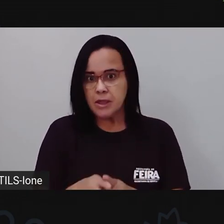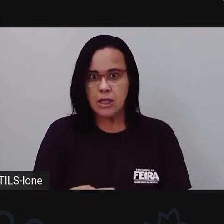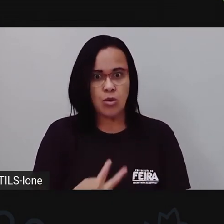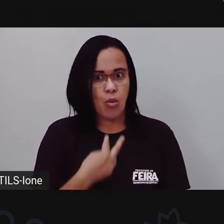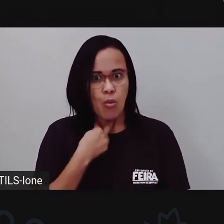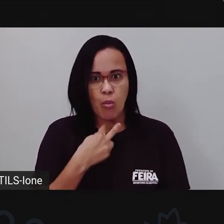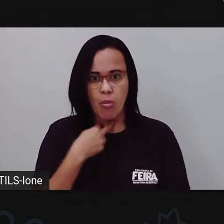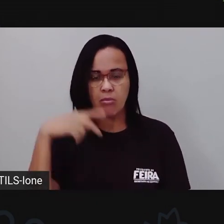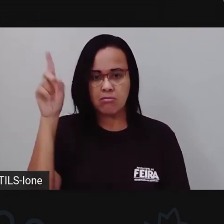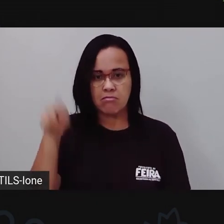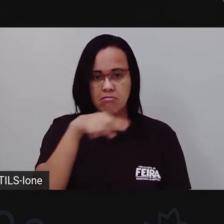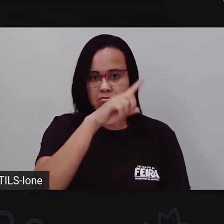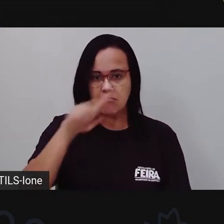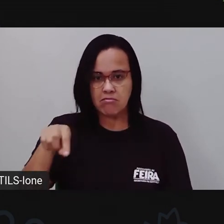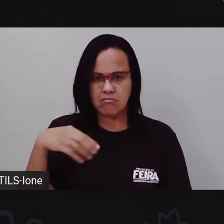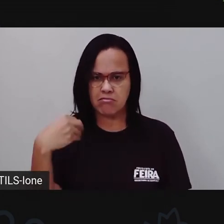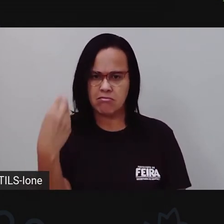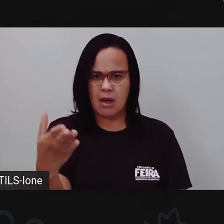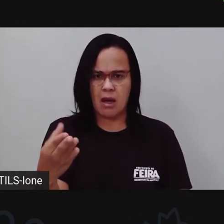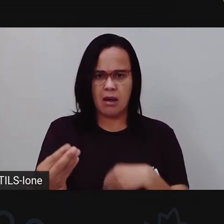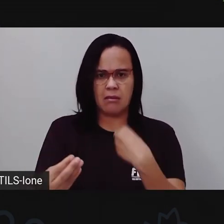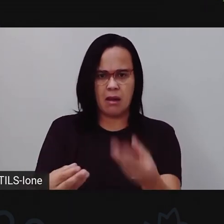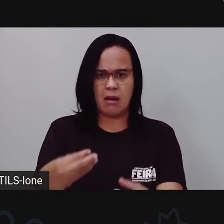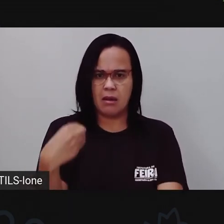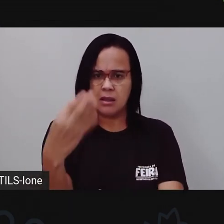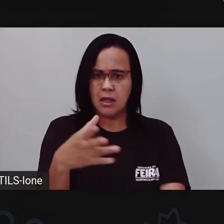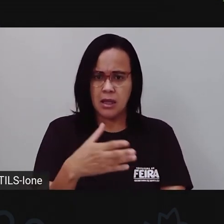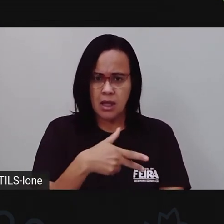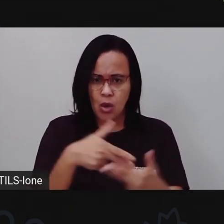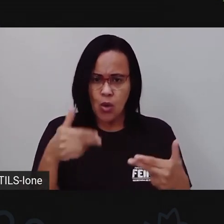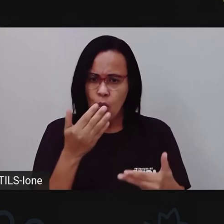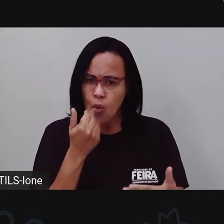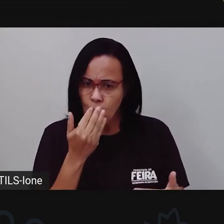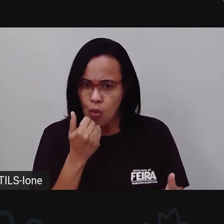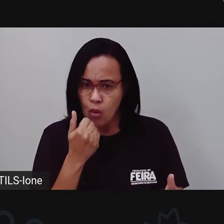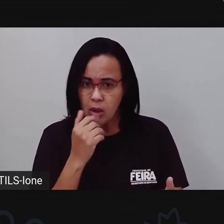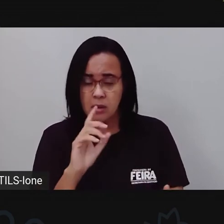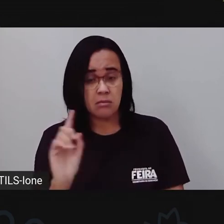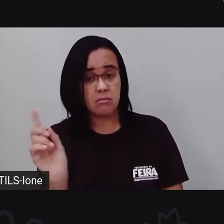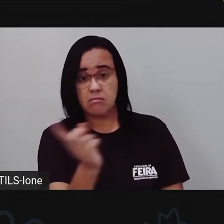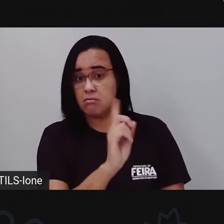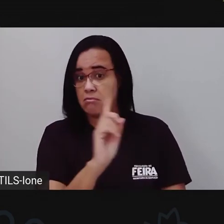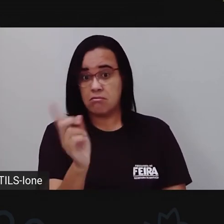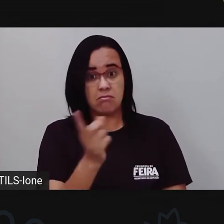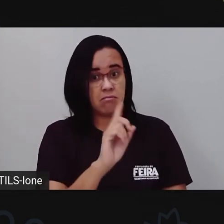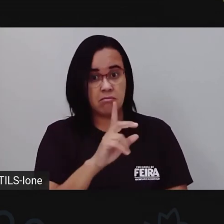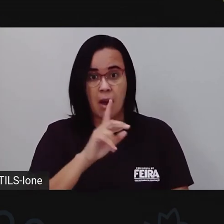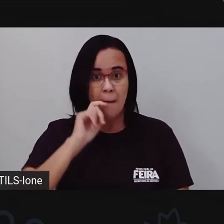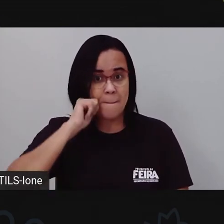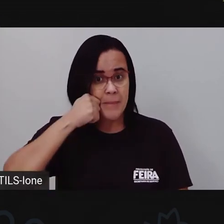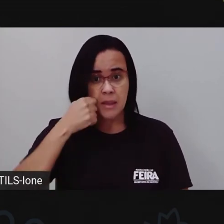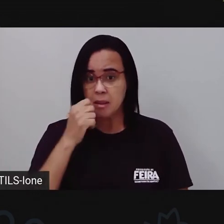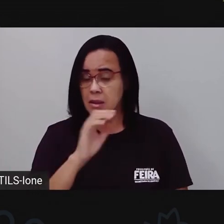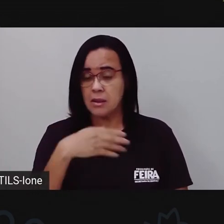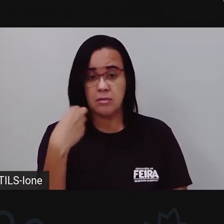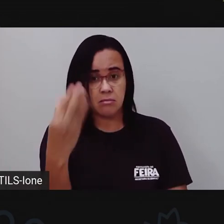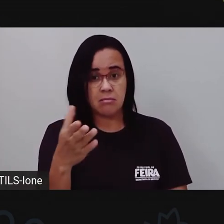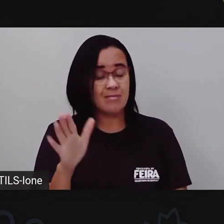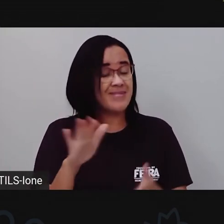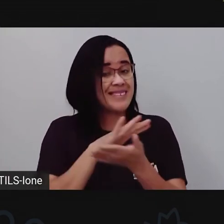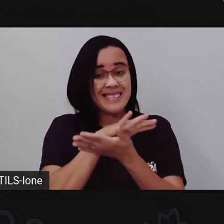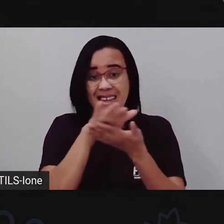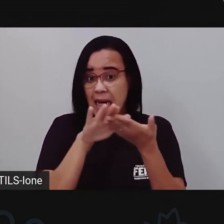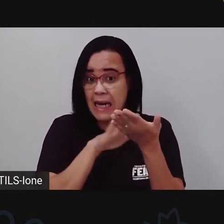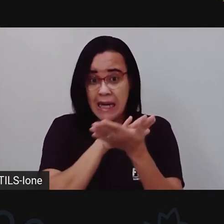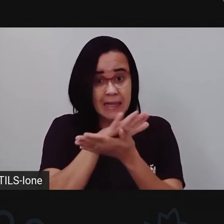de ficar jogando, né? Comida, pão, não, porque não é uma comida própria para esse animal. Já pensou? Vocês já viram aí